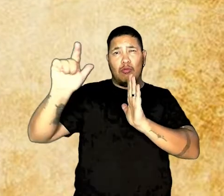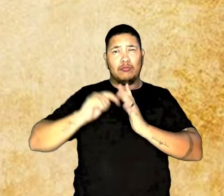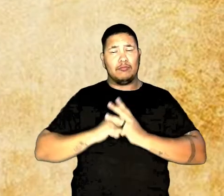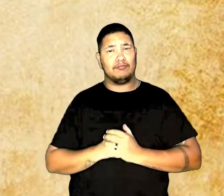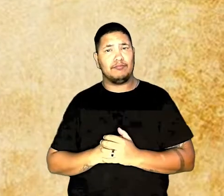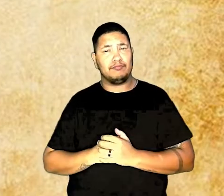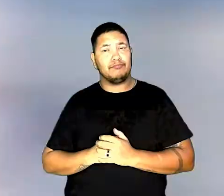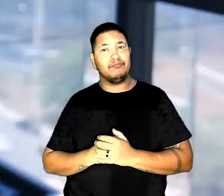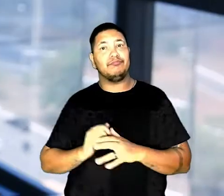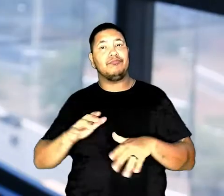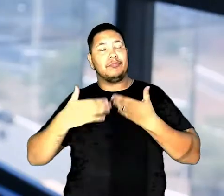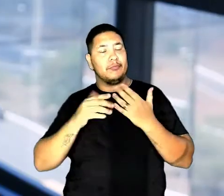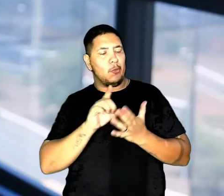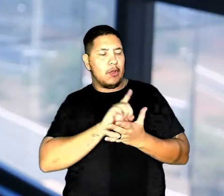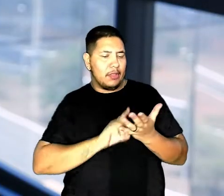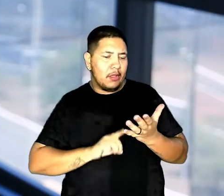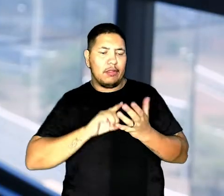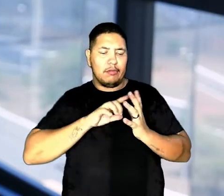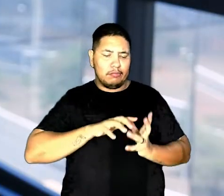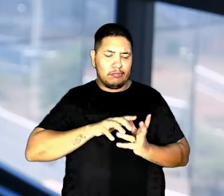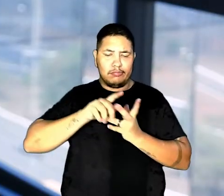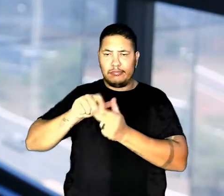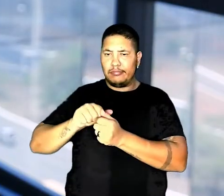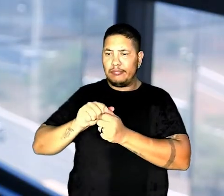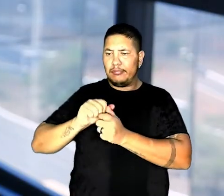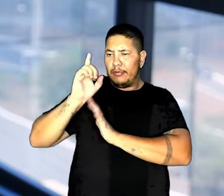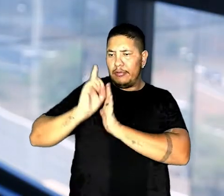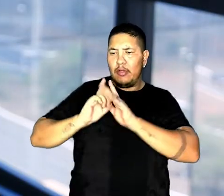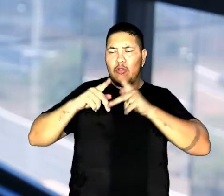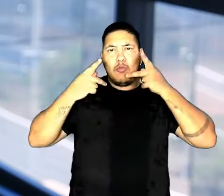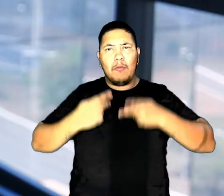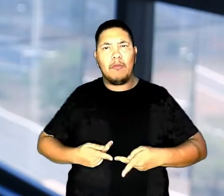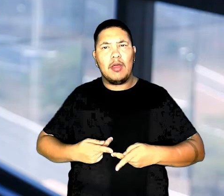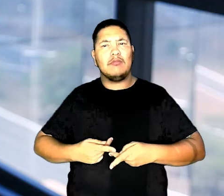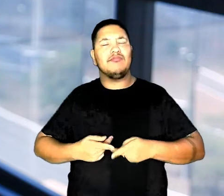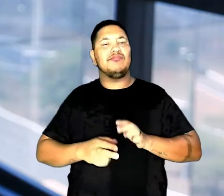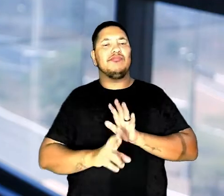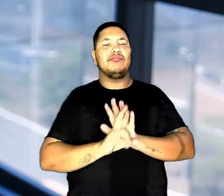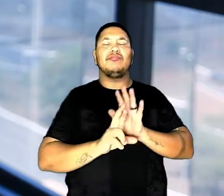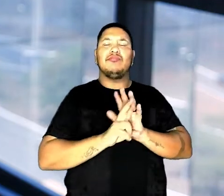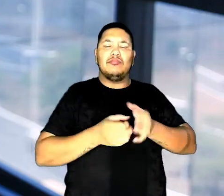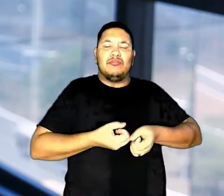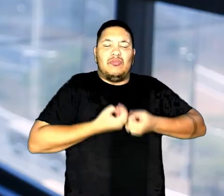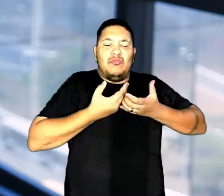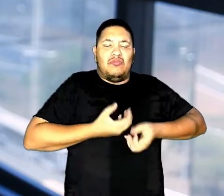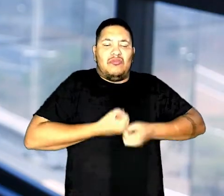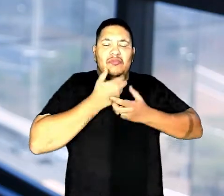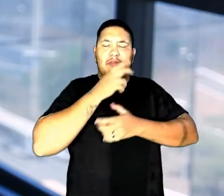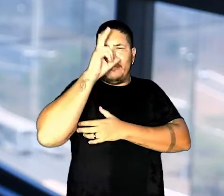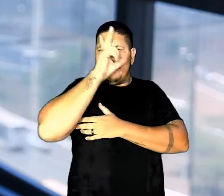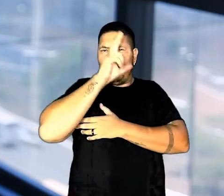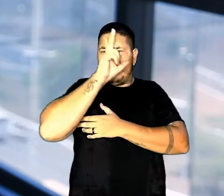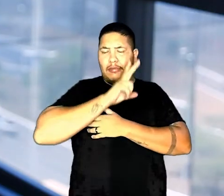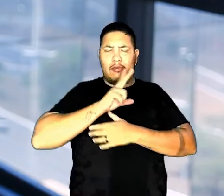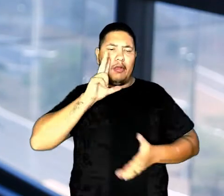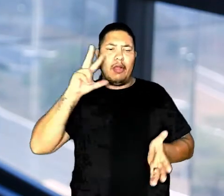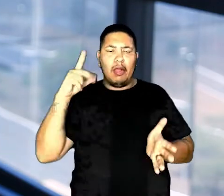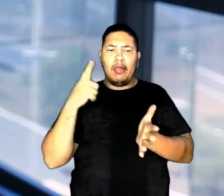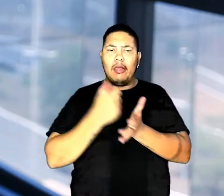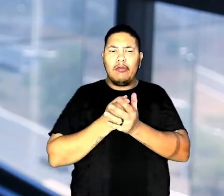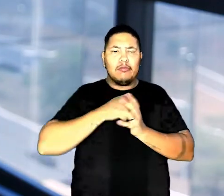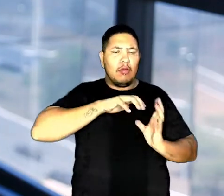direito do outro. Assim, a Declaração Universal dos Direitos Humanos representa a manifestação histórica e o